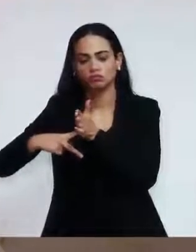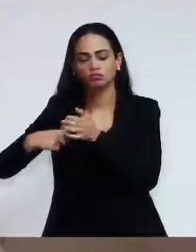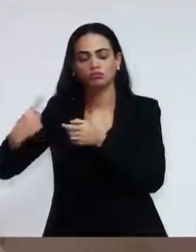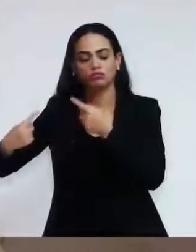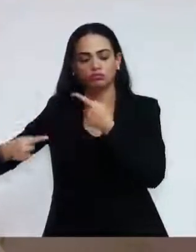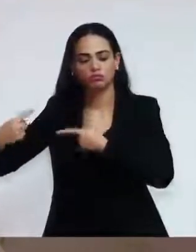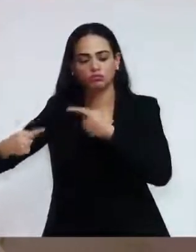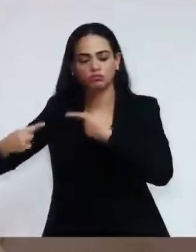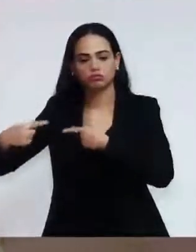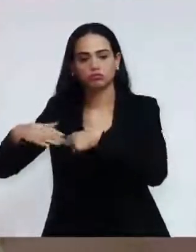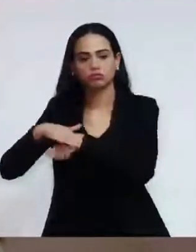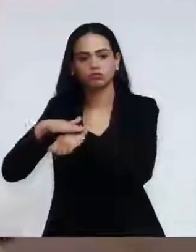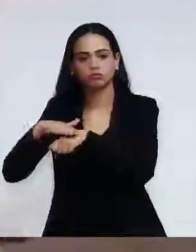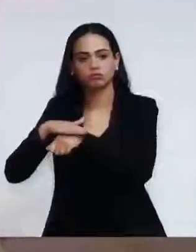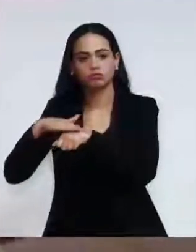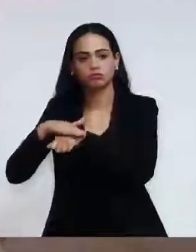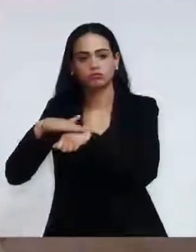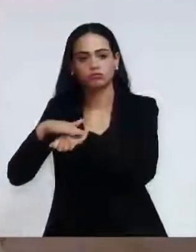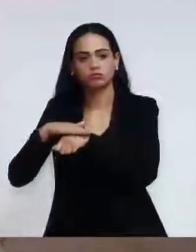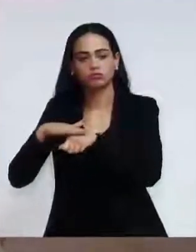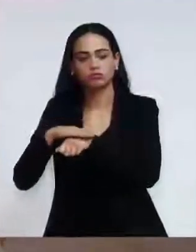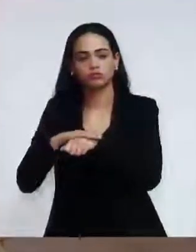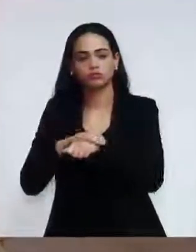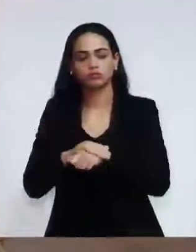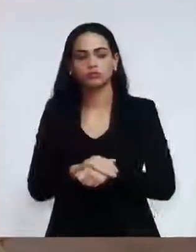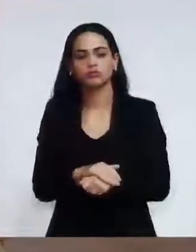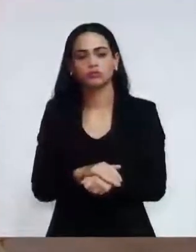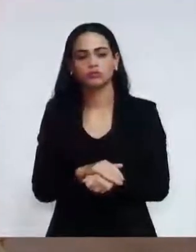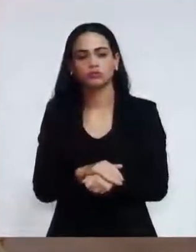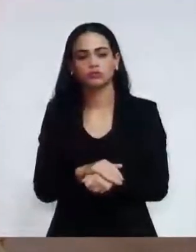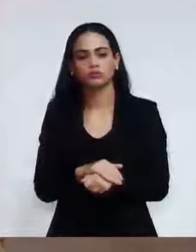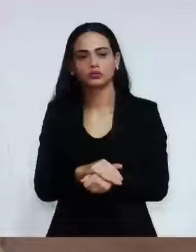público. Sabemos que o aumento